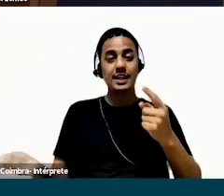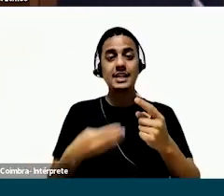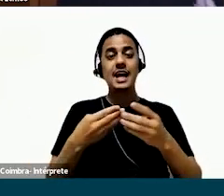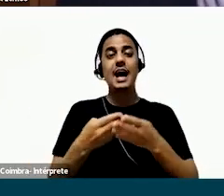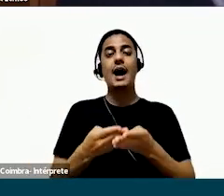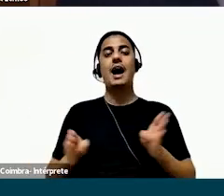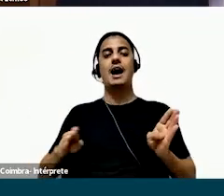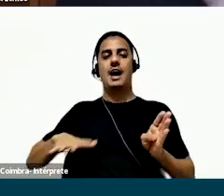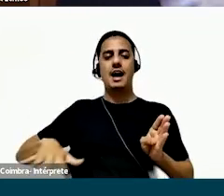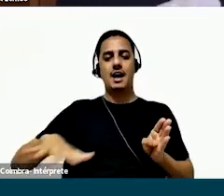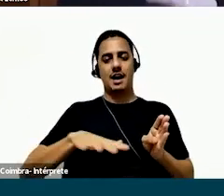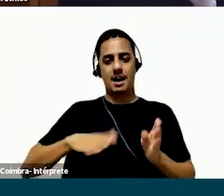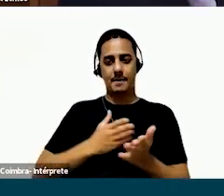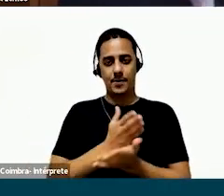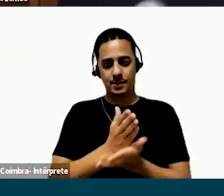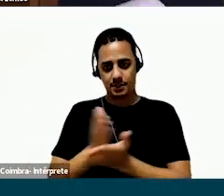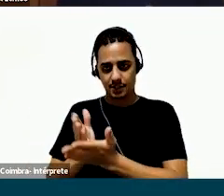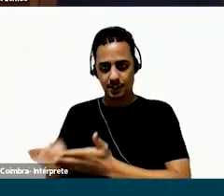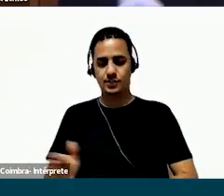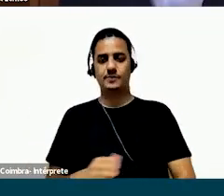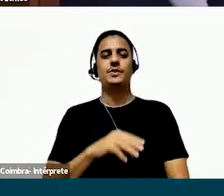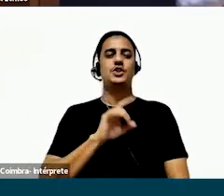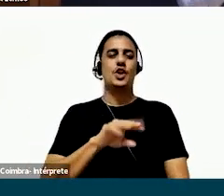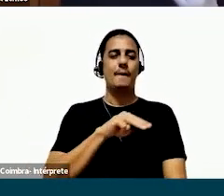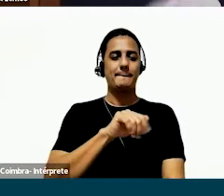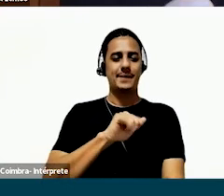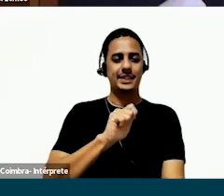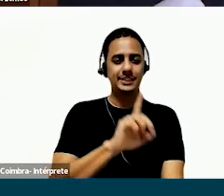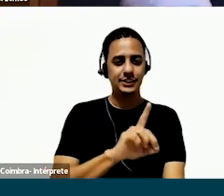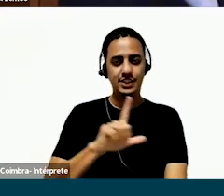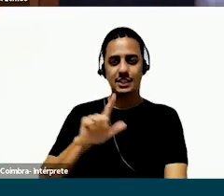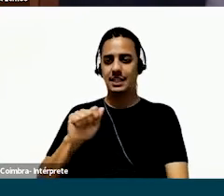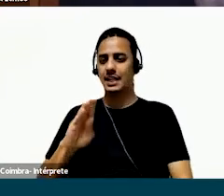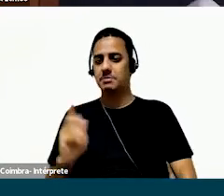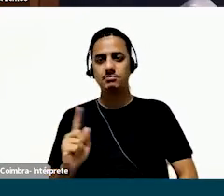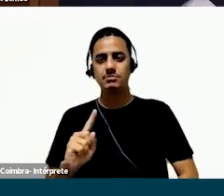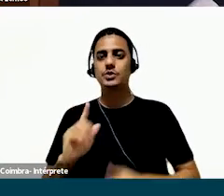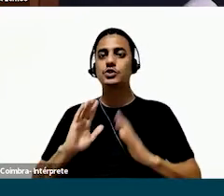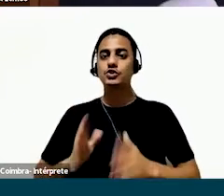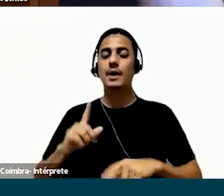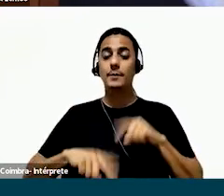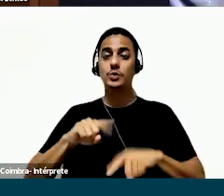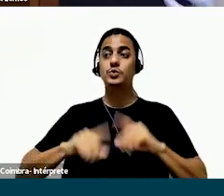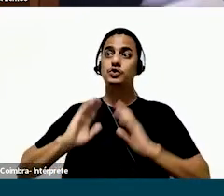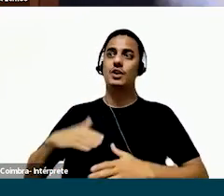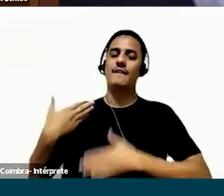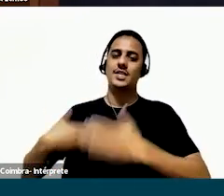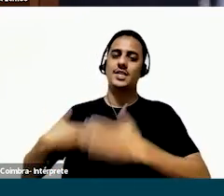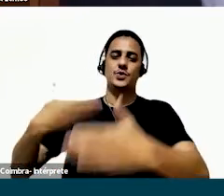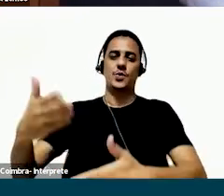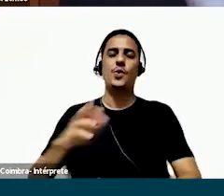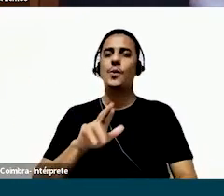para abrir espaço para novas abordagens, e aqui eu vou mais direto ao ponto do que MindLab, eu vou falar sobre produtos que já estavam